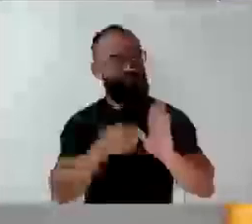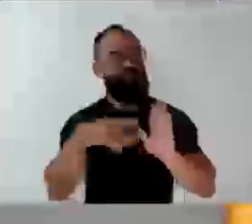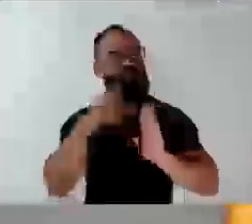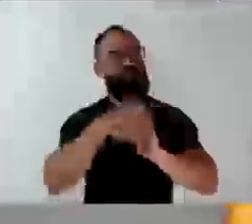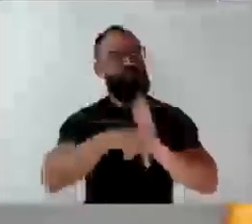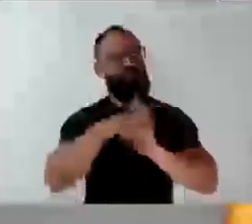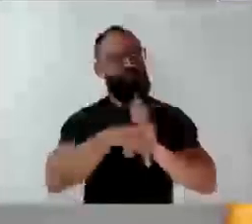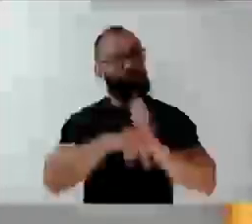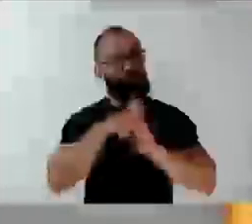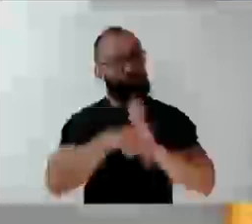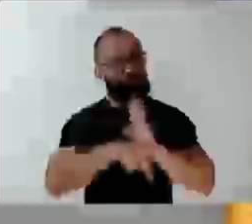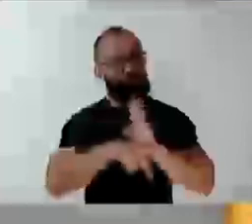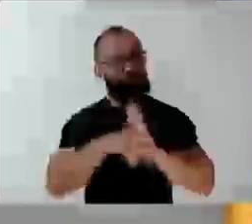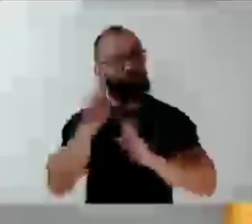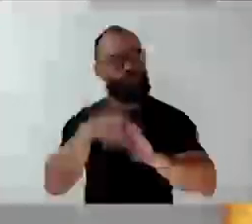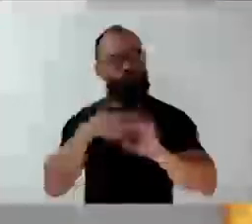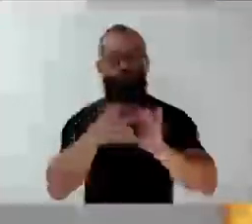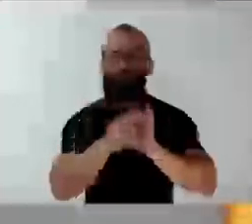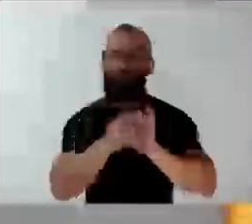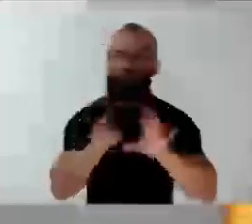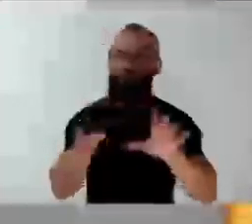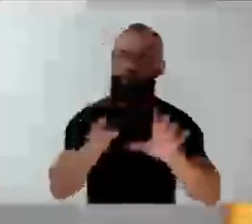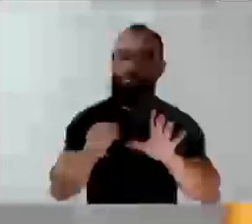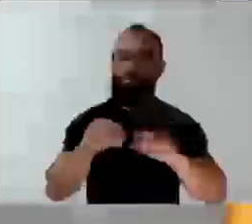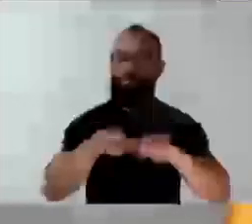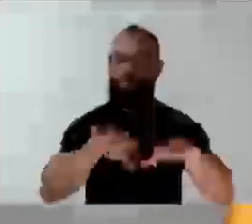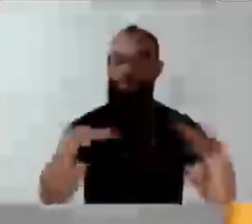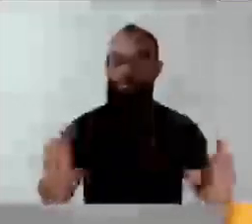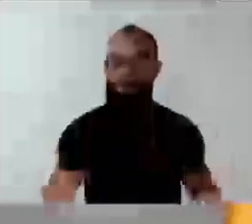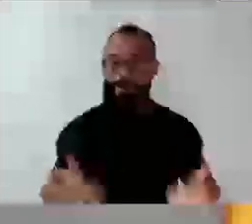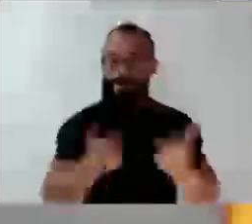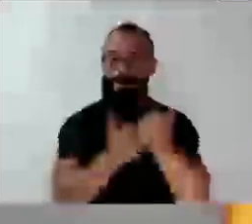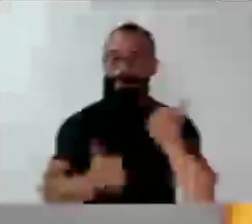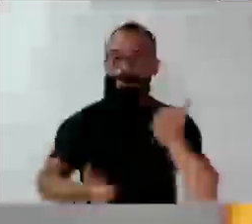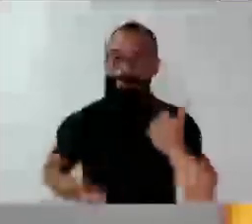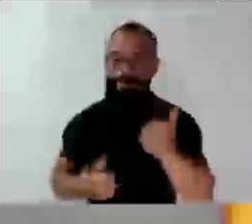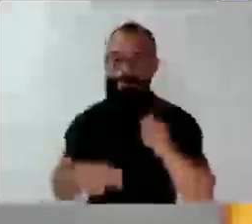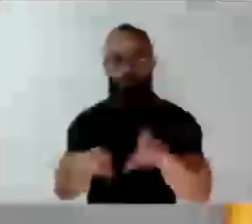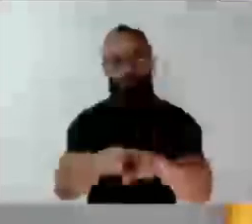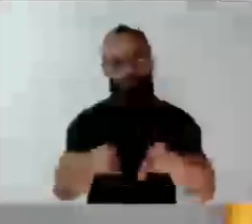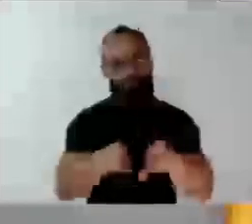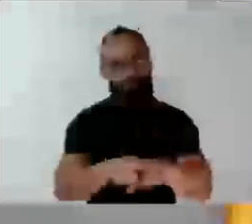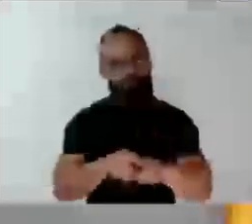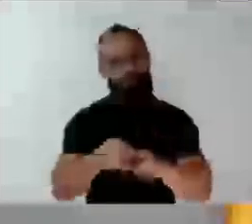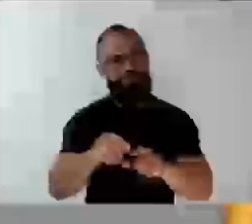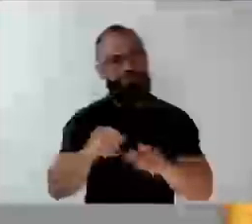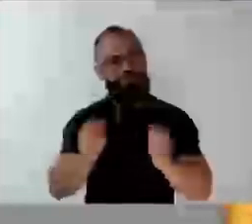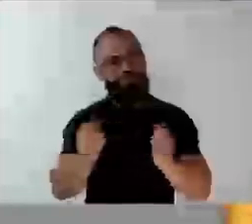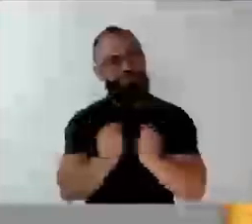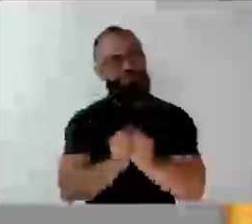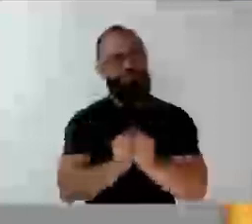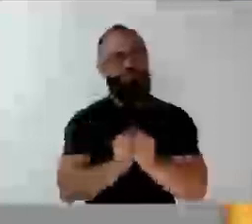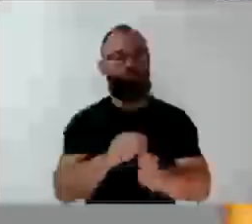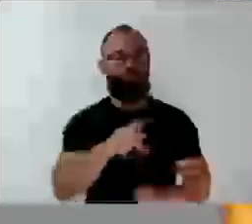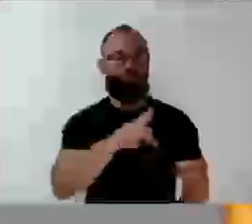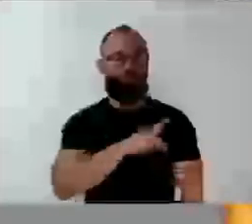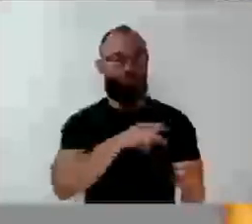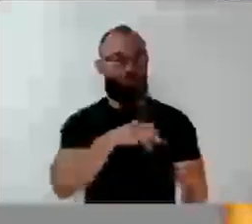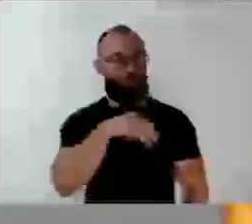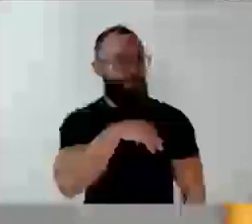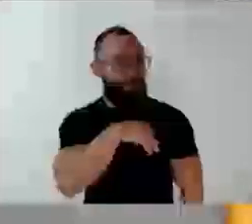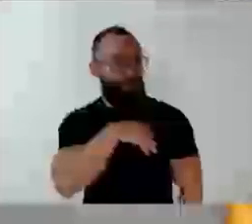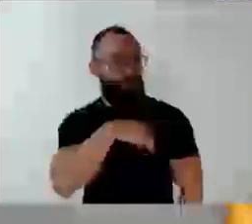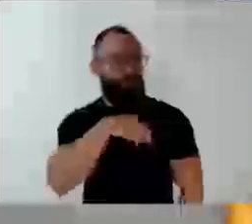resolução, que é de autoria da mesa, que visa conveniar a Câmara de Vereadores com a Polícia Militar de Santa Catarina, de forma direta, o